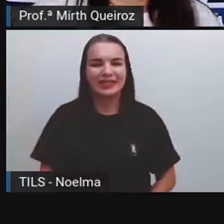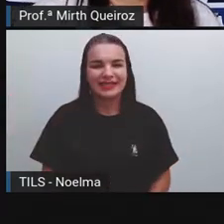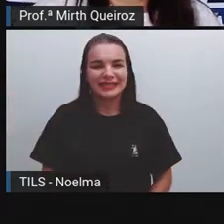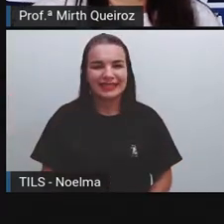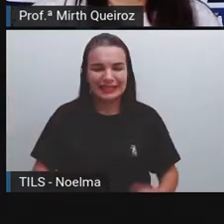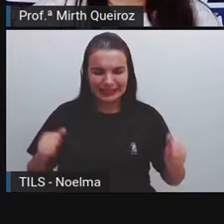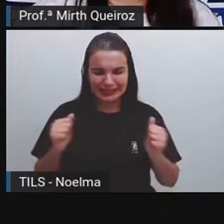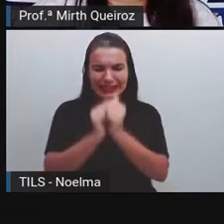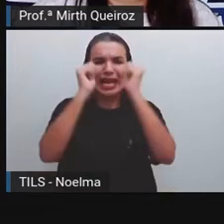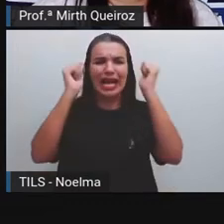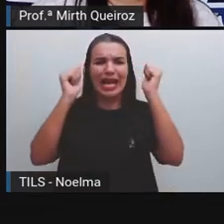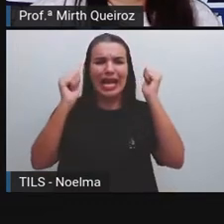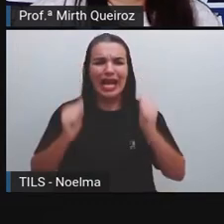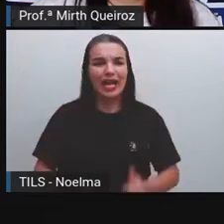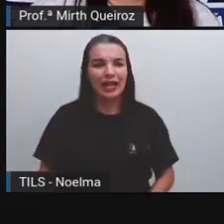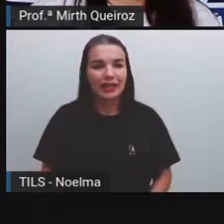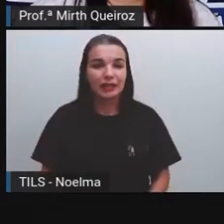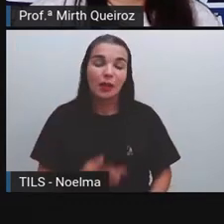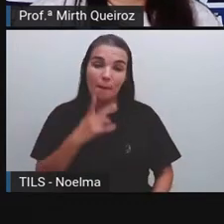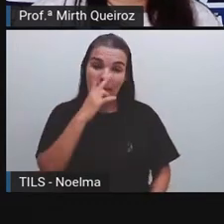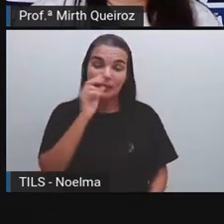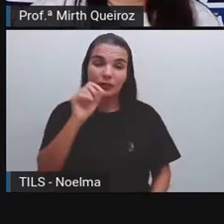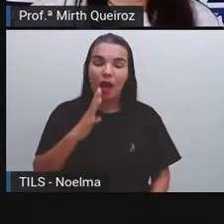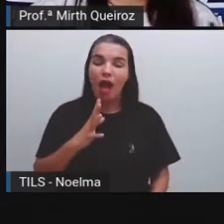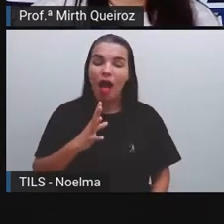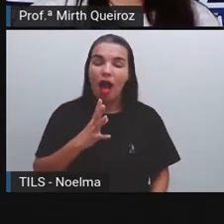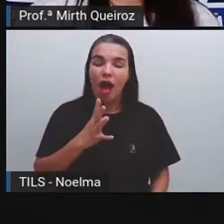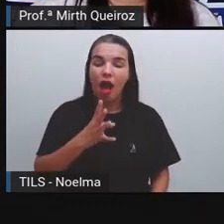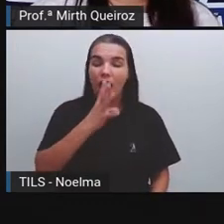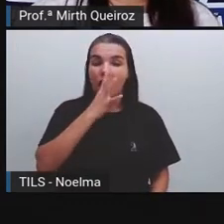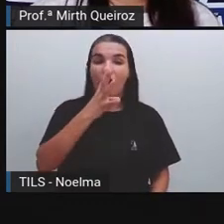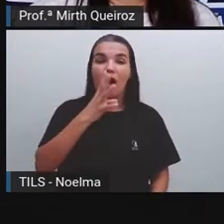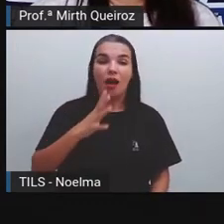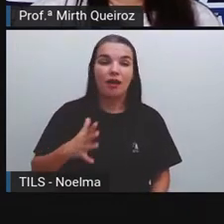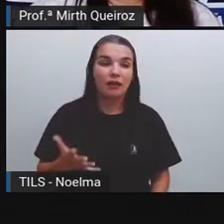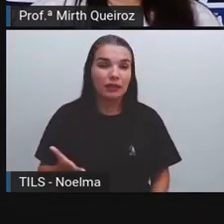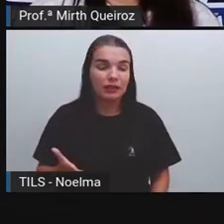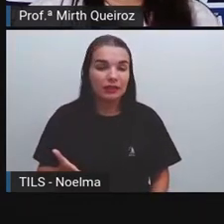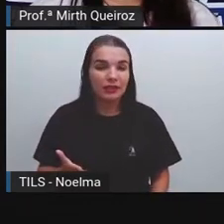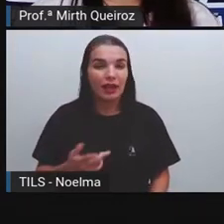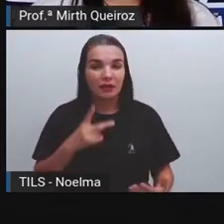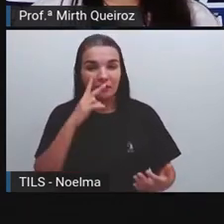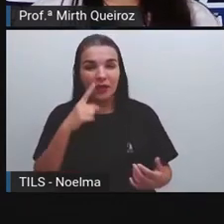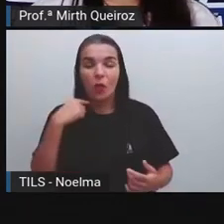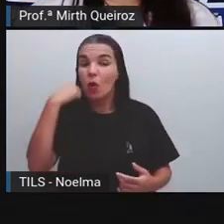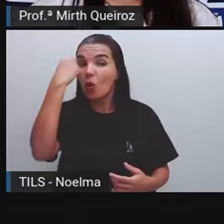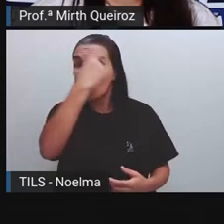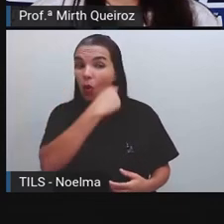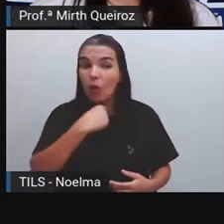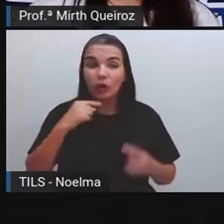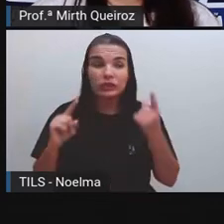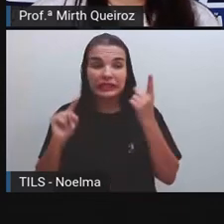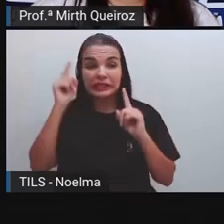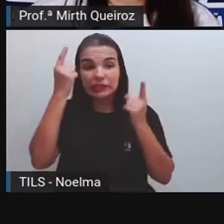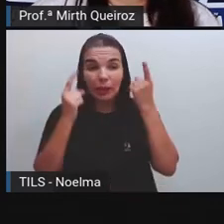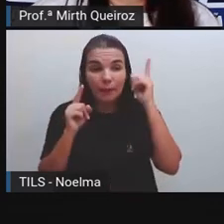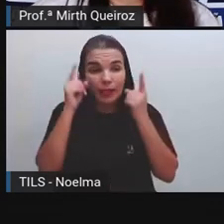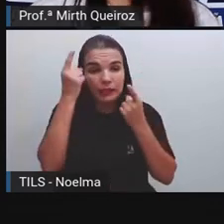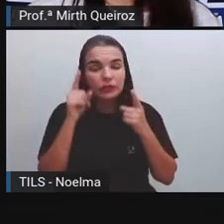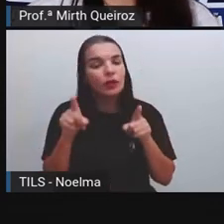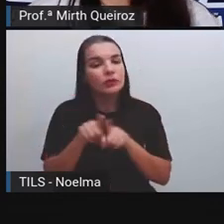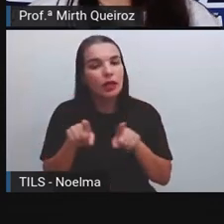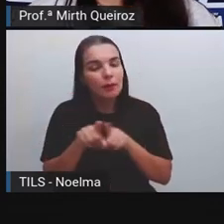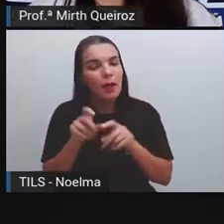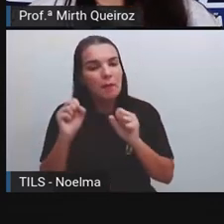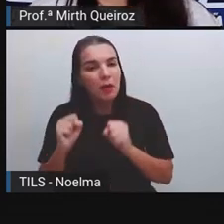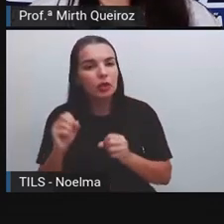Choque aí, susto, né? Então, susto, emoção, alegria, tristeza, tudo isso vai ser...